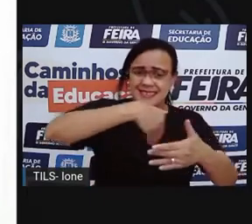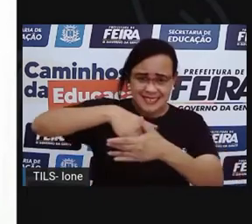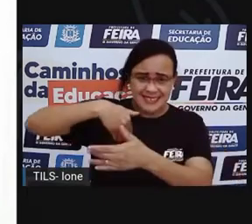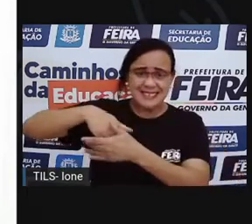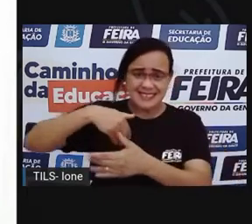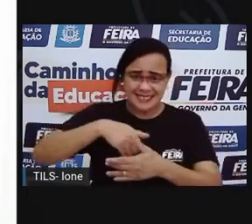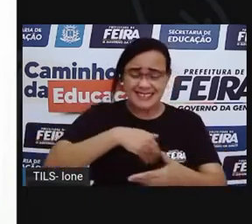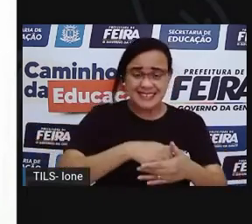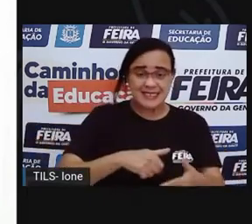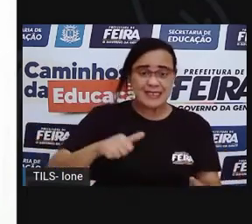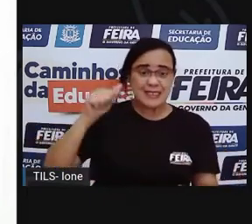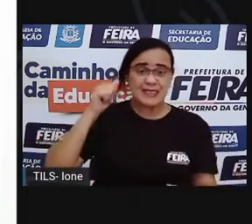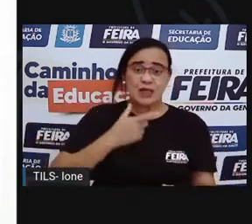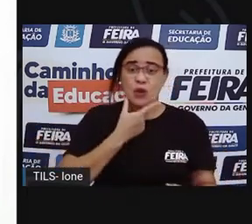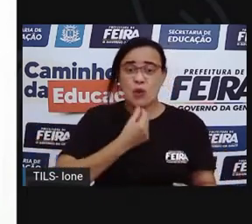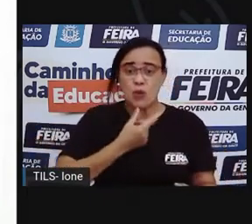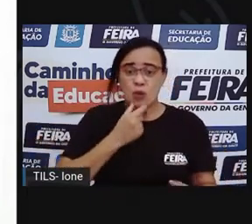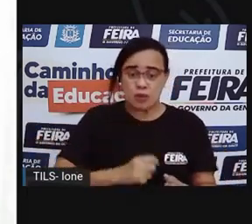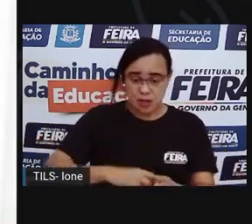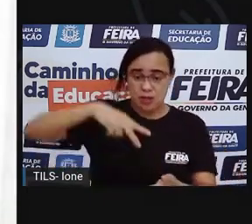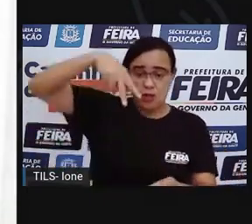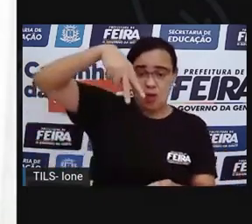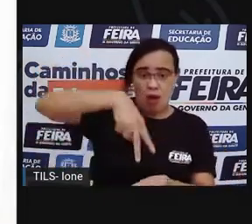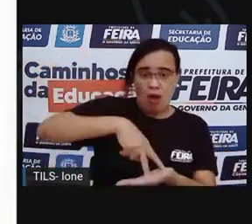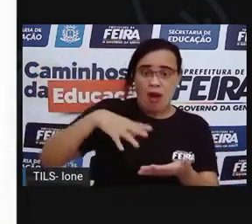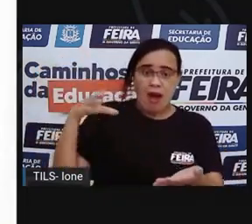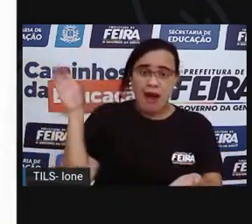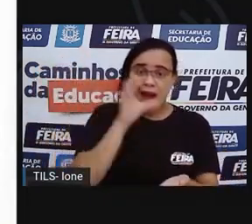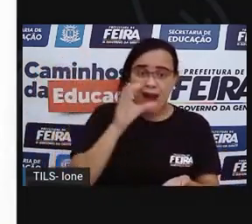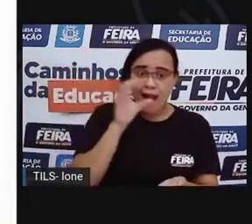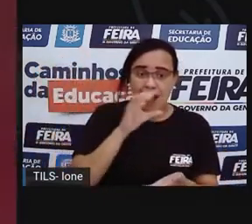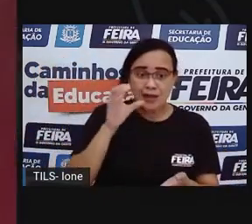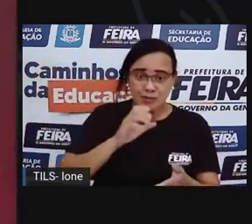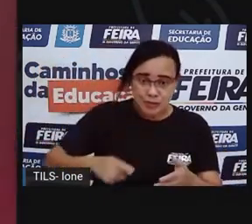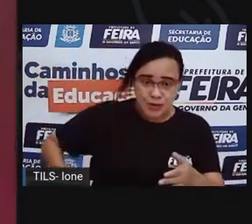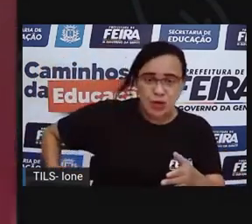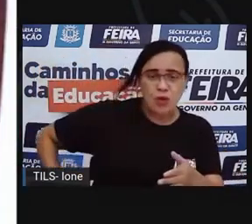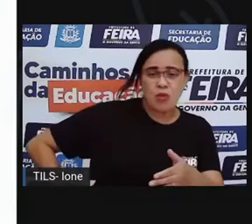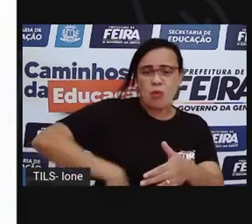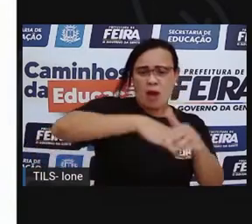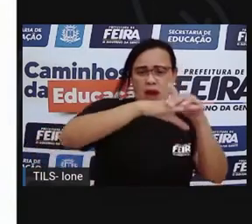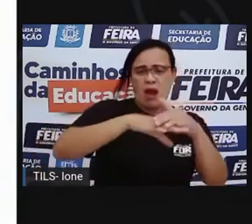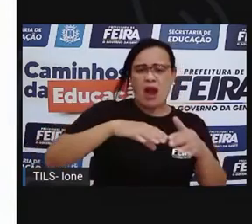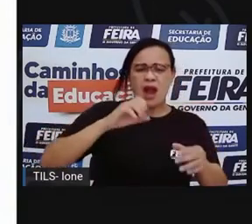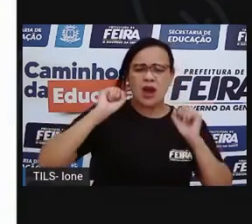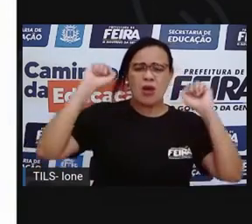saiu da frente da TV e... Gol! Gol!